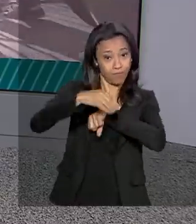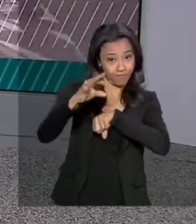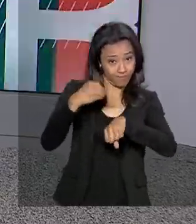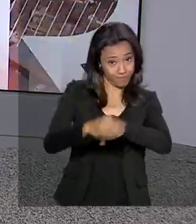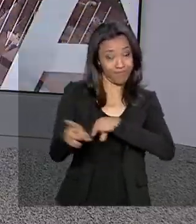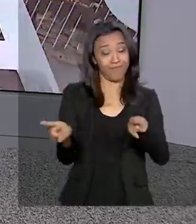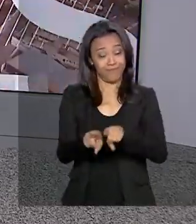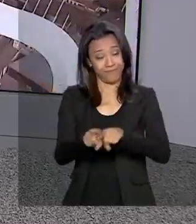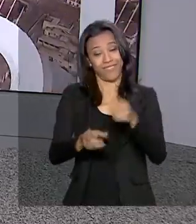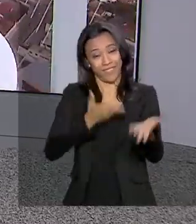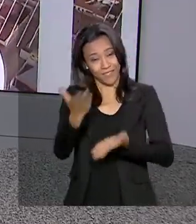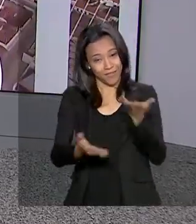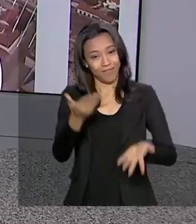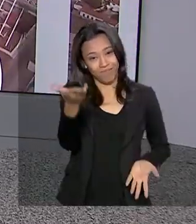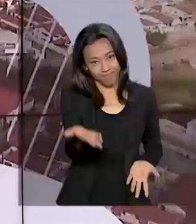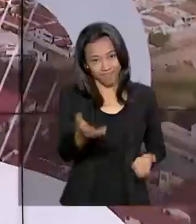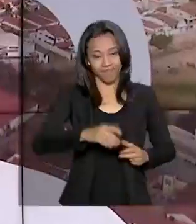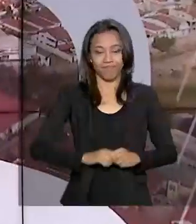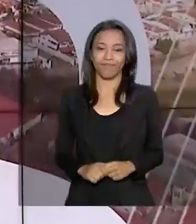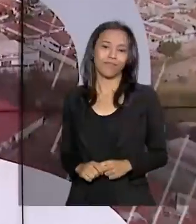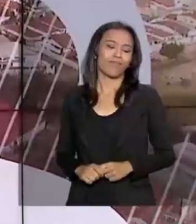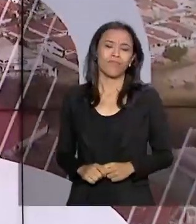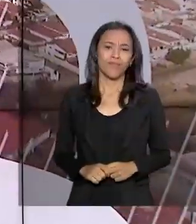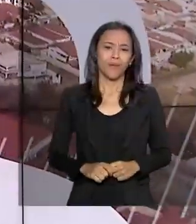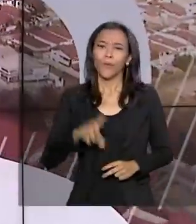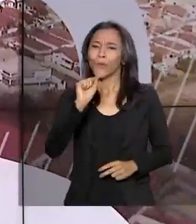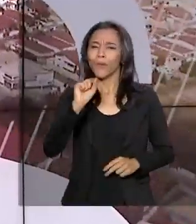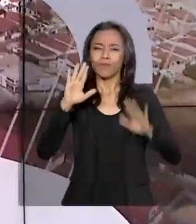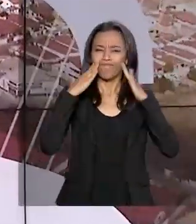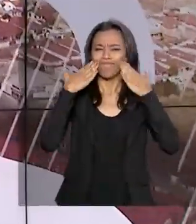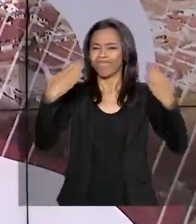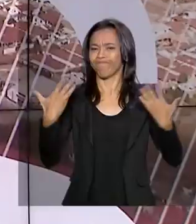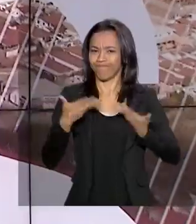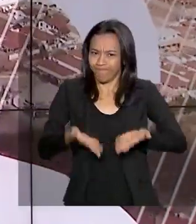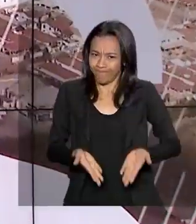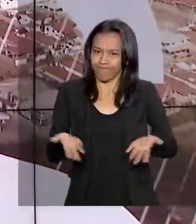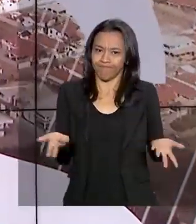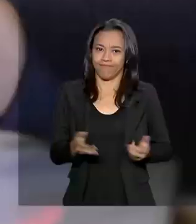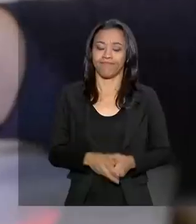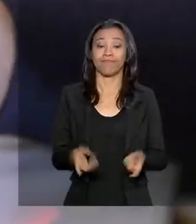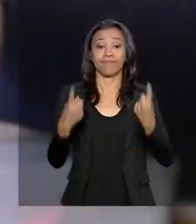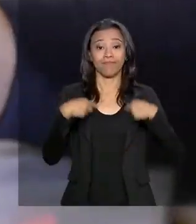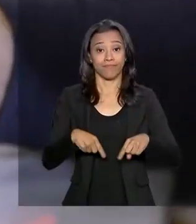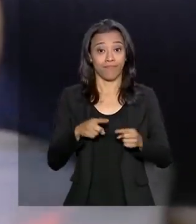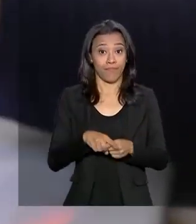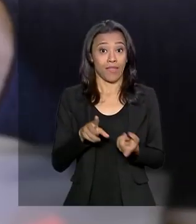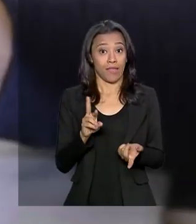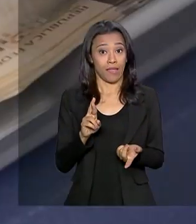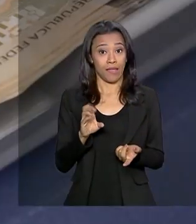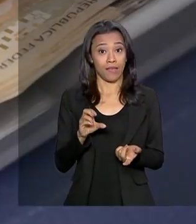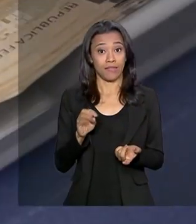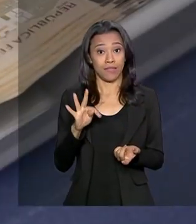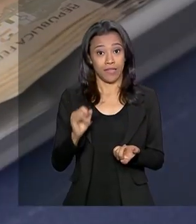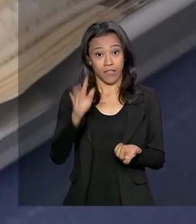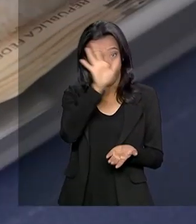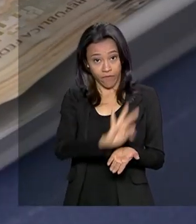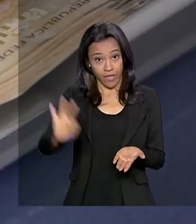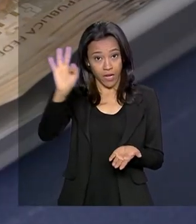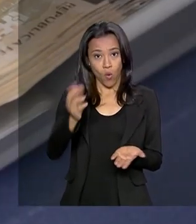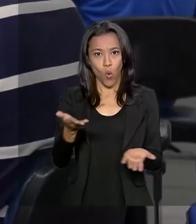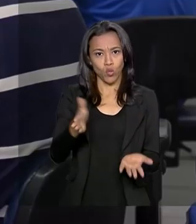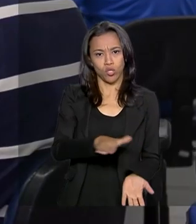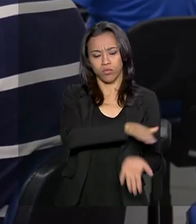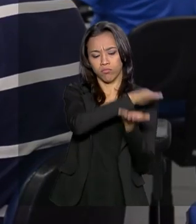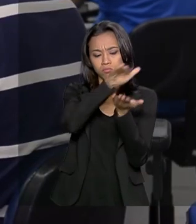muita informação e serviço pra você. Confira os destaques desta edição. Receita Federal deposita hoje restituição do